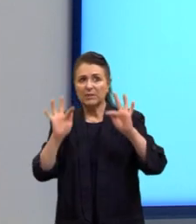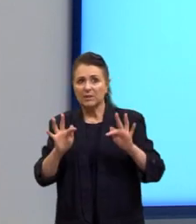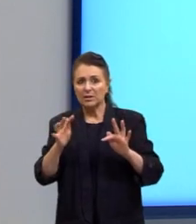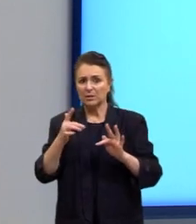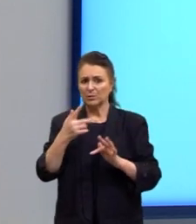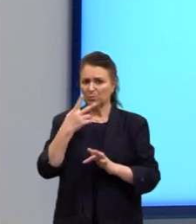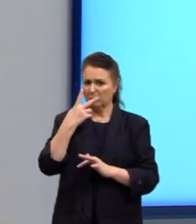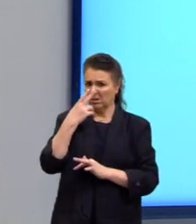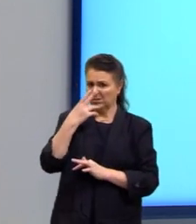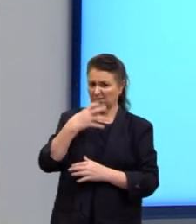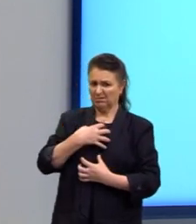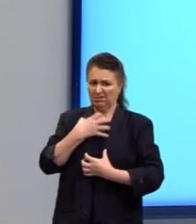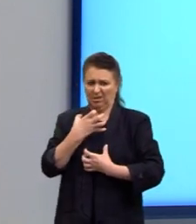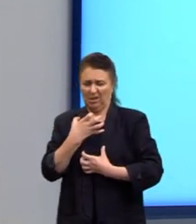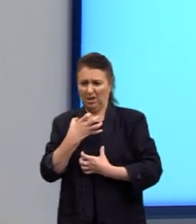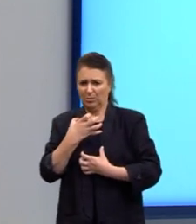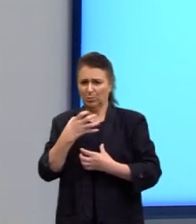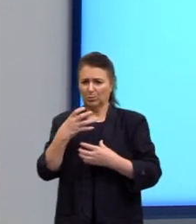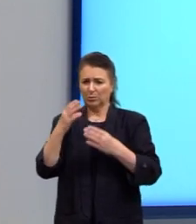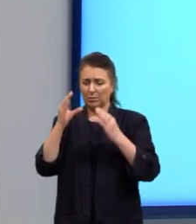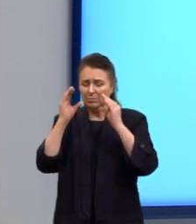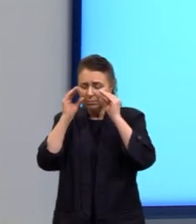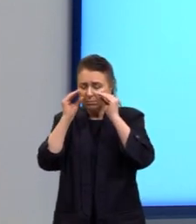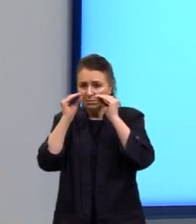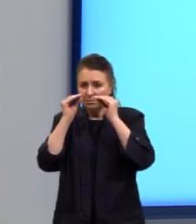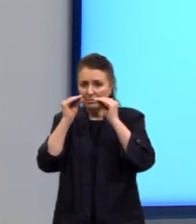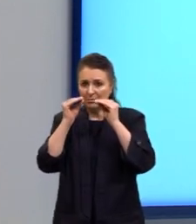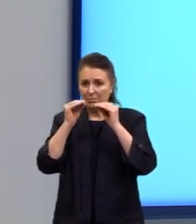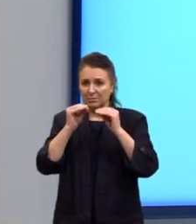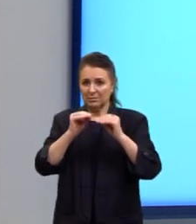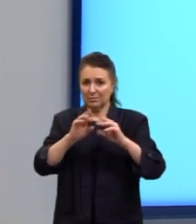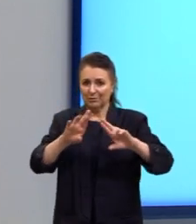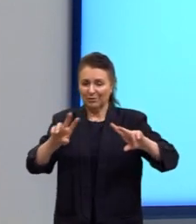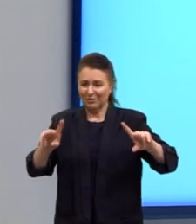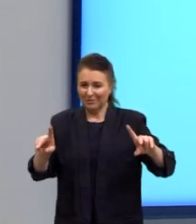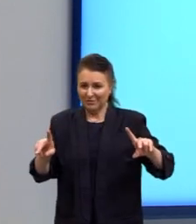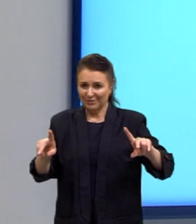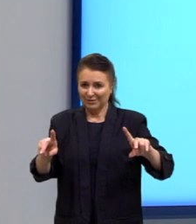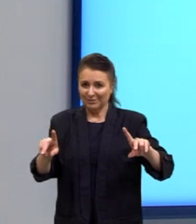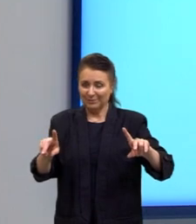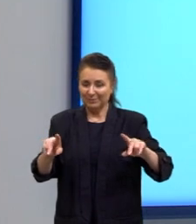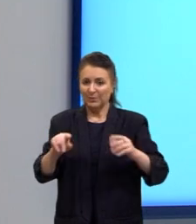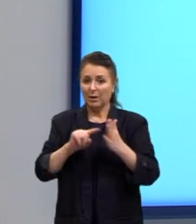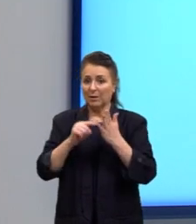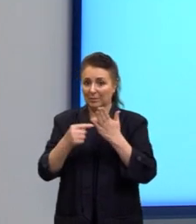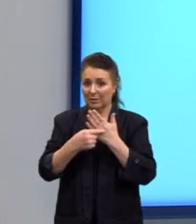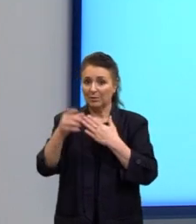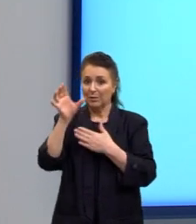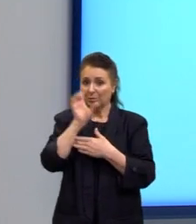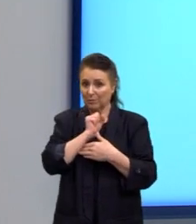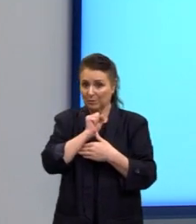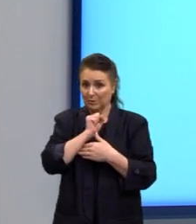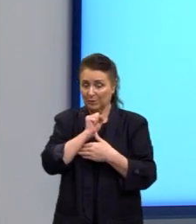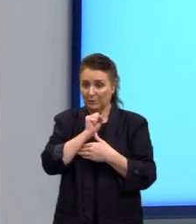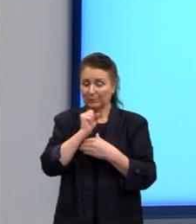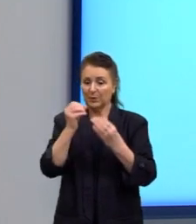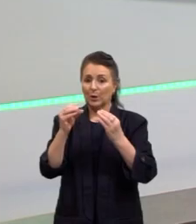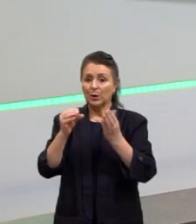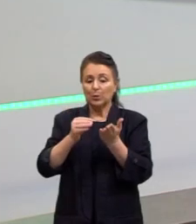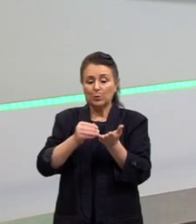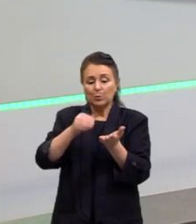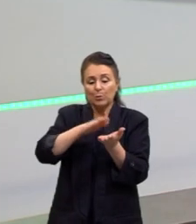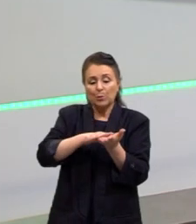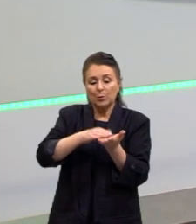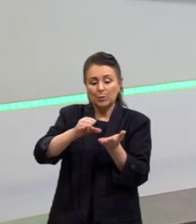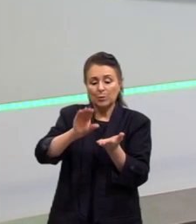assustado, de olhos fechados. Então, são muitos pães. Por que são muitos pães aqui? Porque cada texto